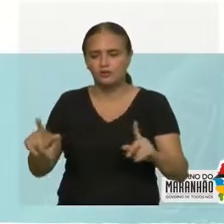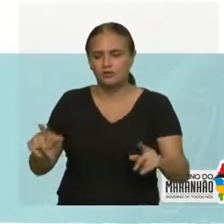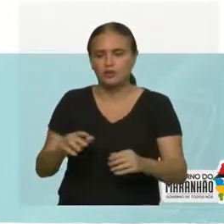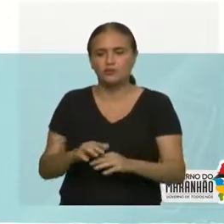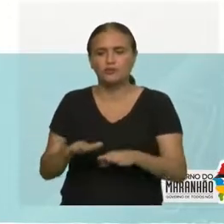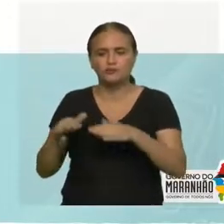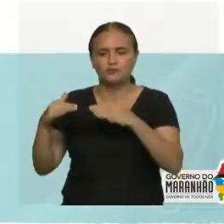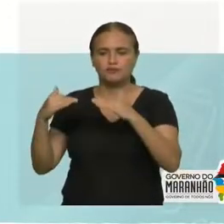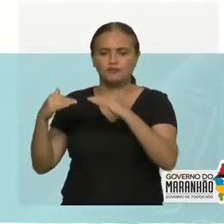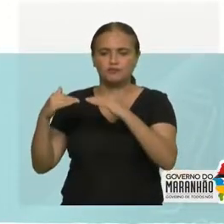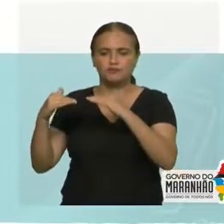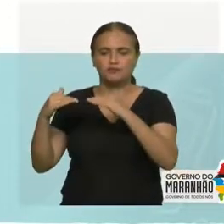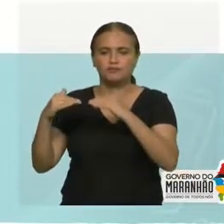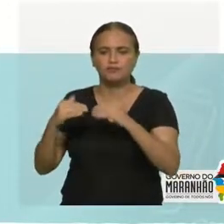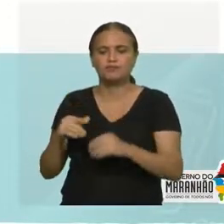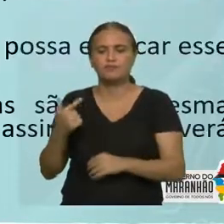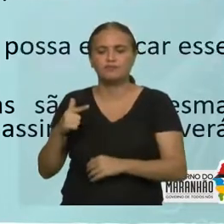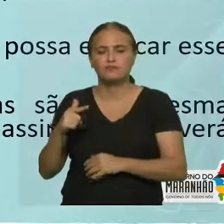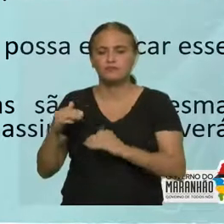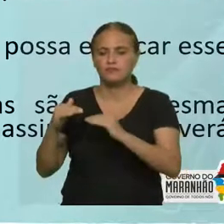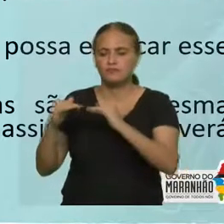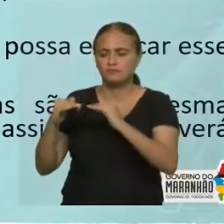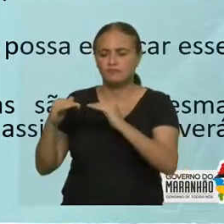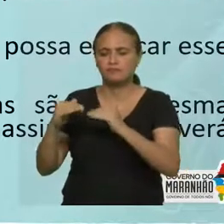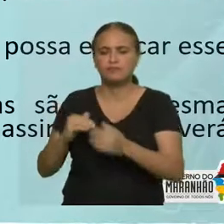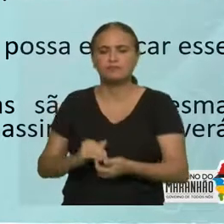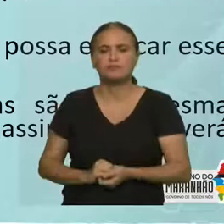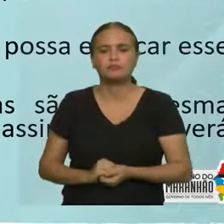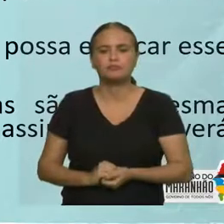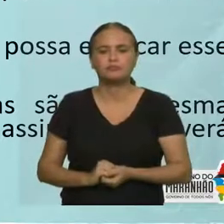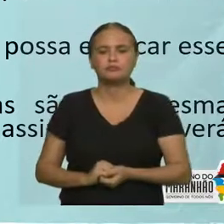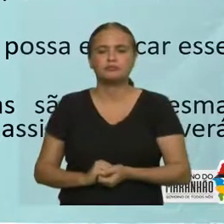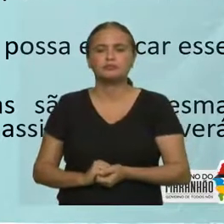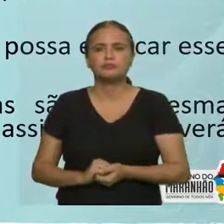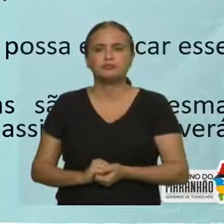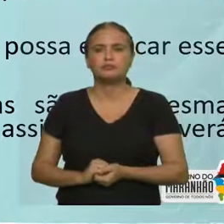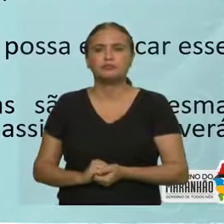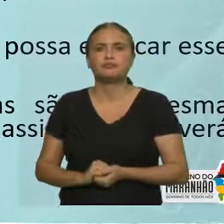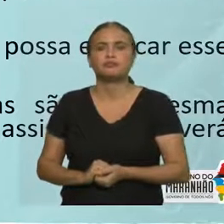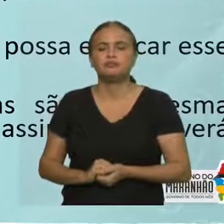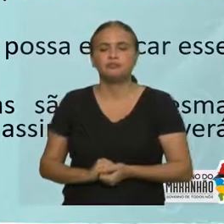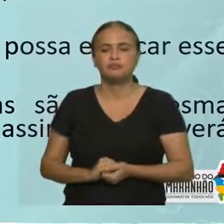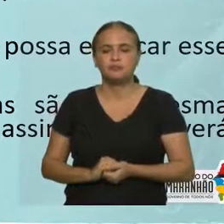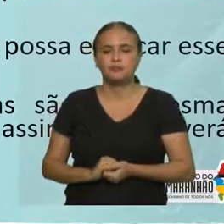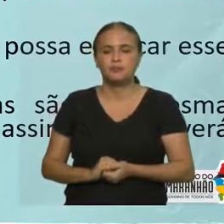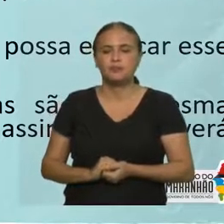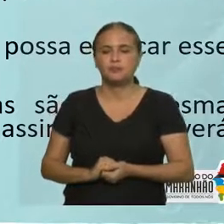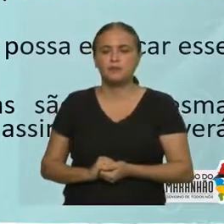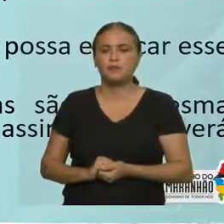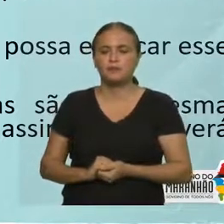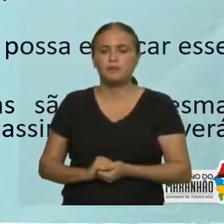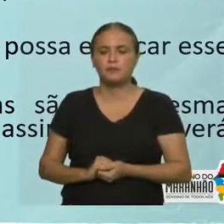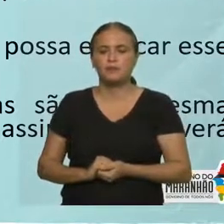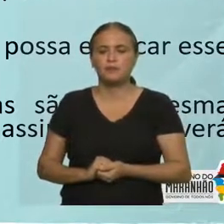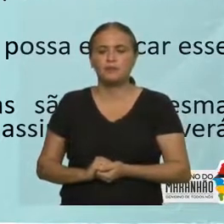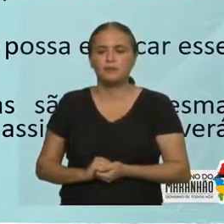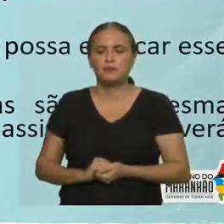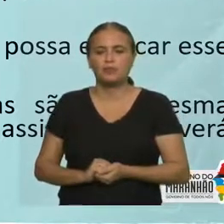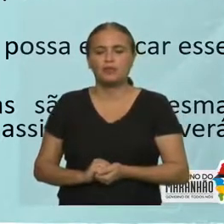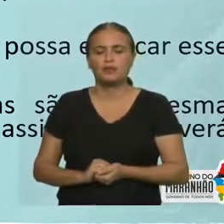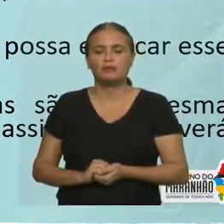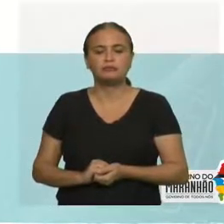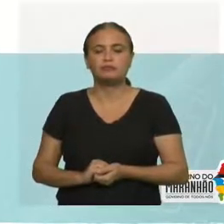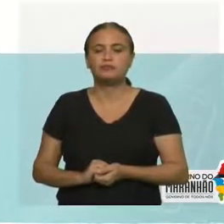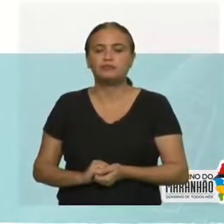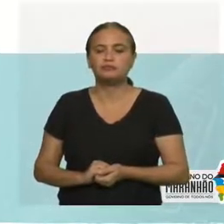o movimento será possível. Então, a gente não vai ter equilíbrio nesse caso como o estudante estava falando,